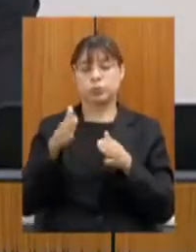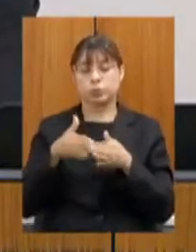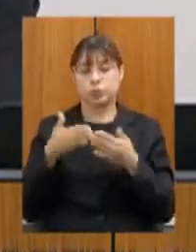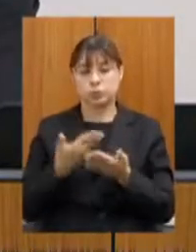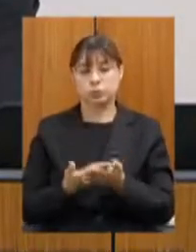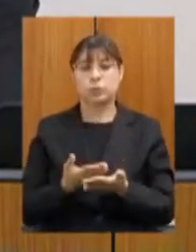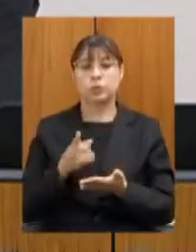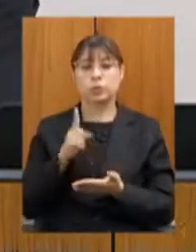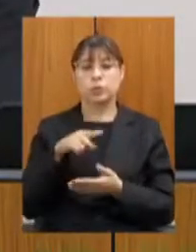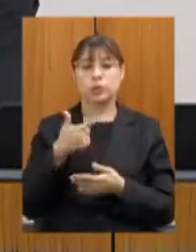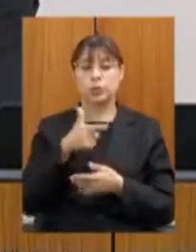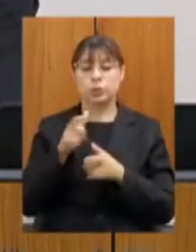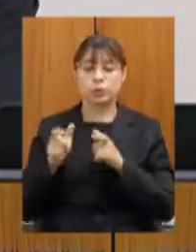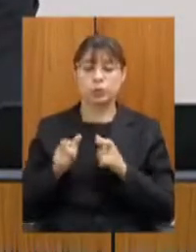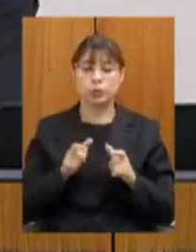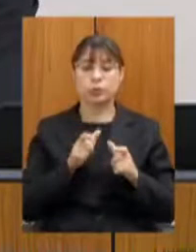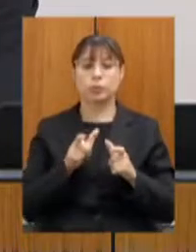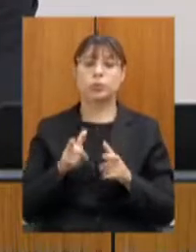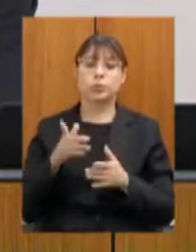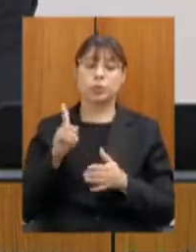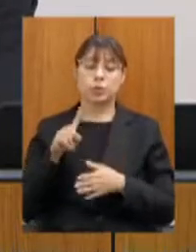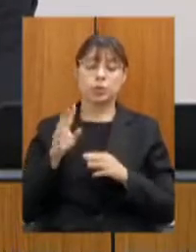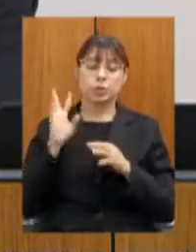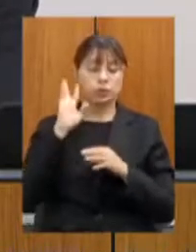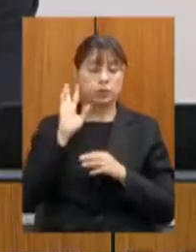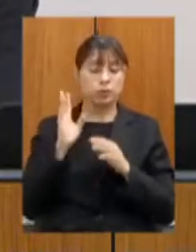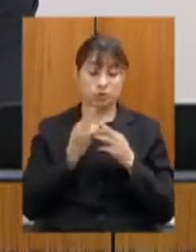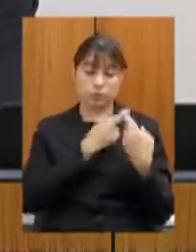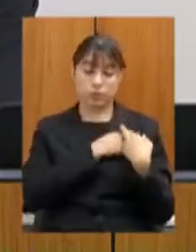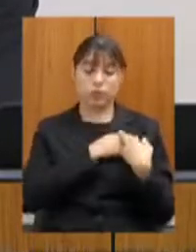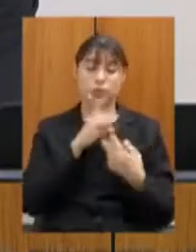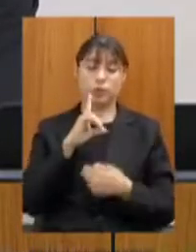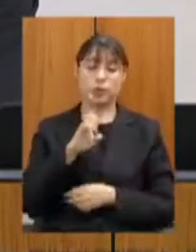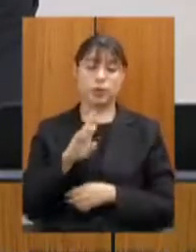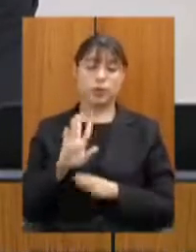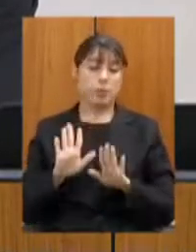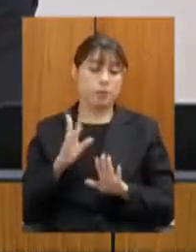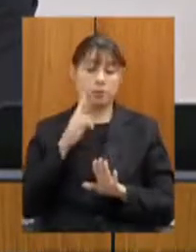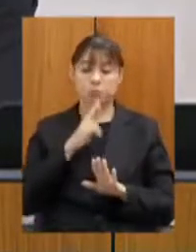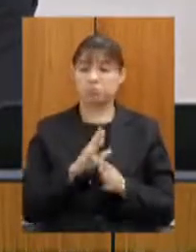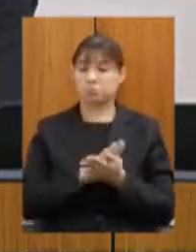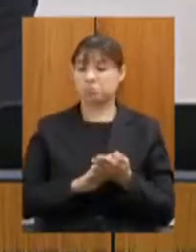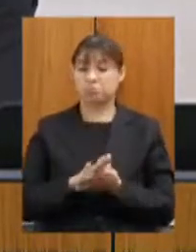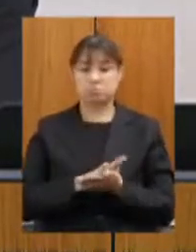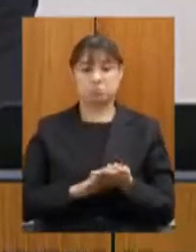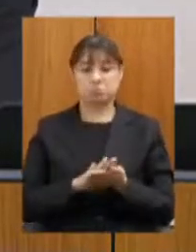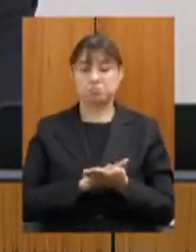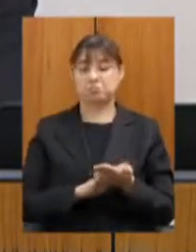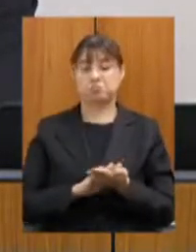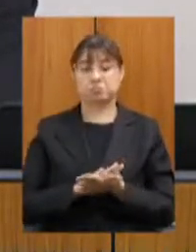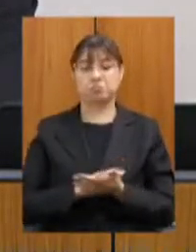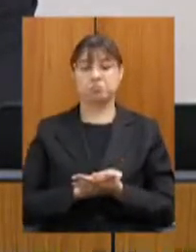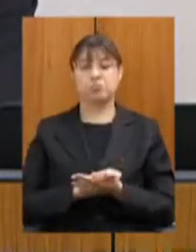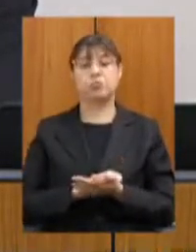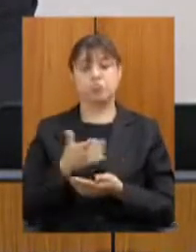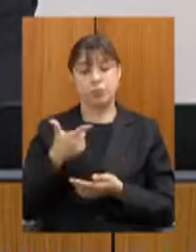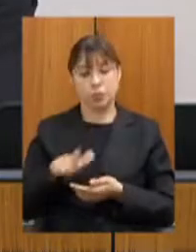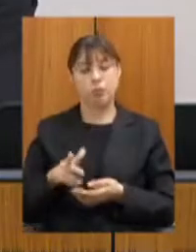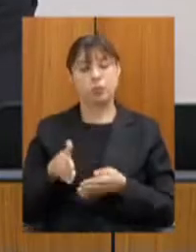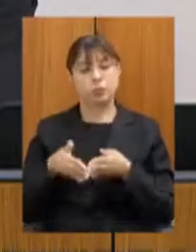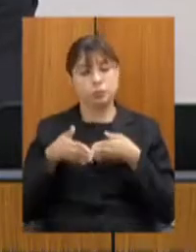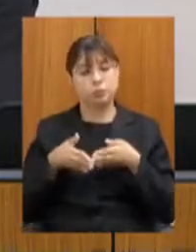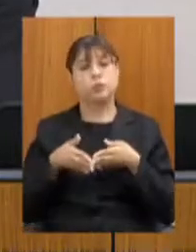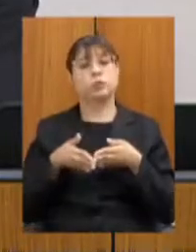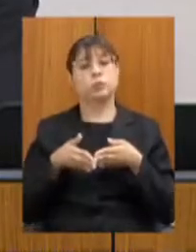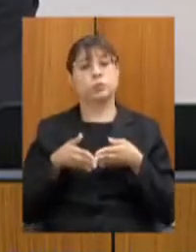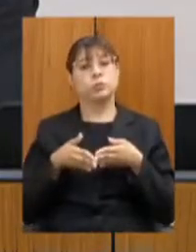rodoviários destinados àquela secretaria ou DR mas não consta nos registros resposta de nenhum dos dois órgãos reitera-se portanto